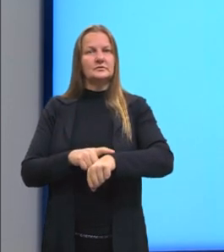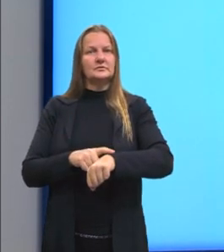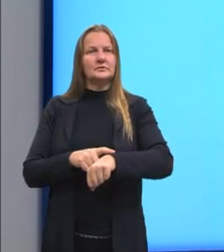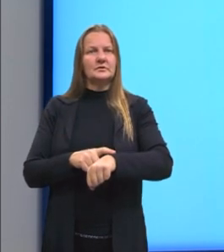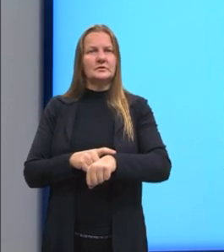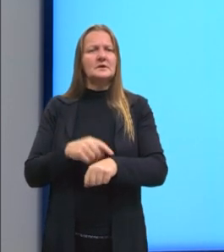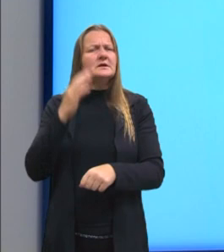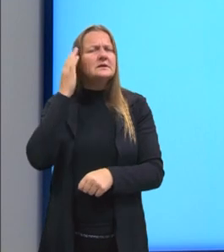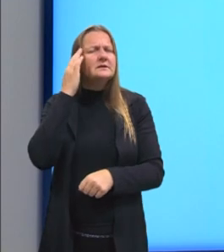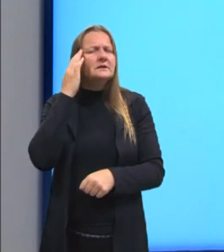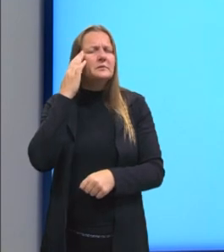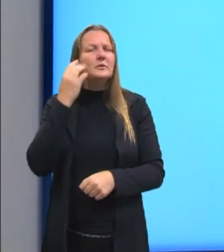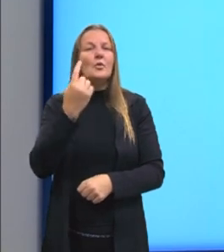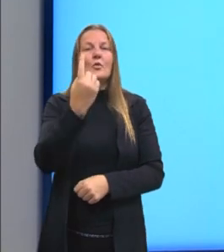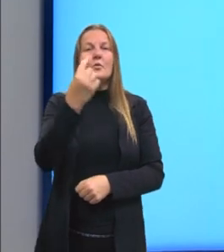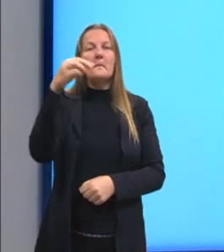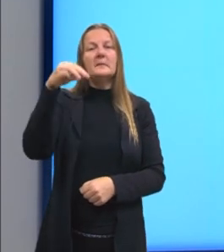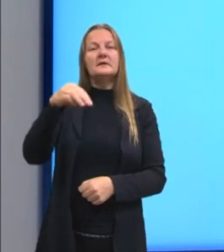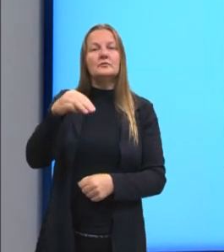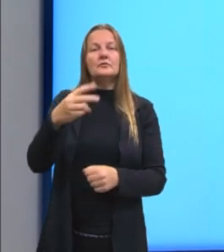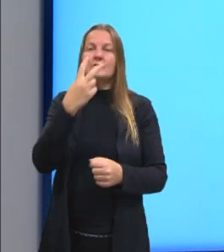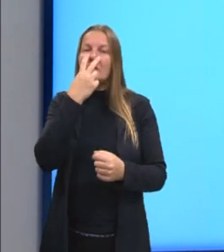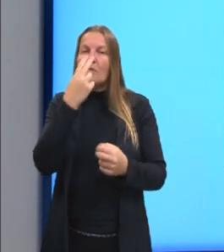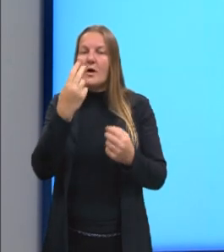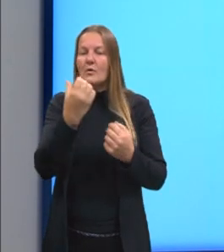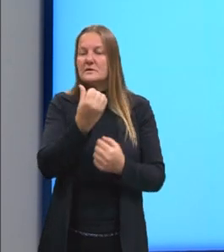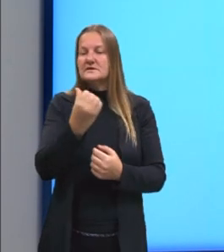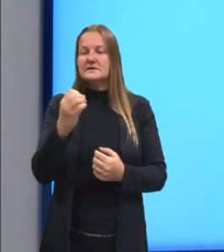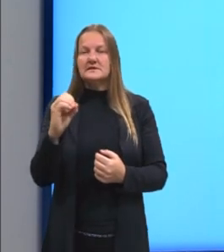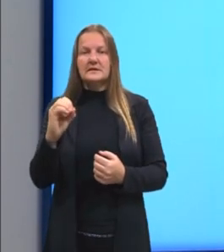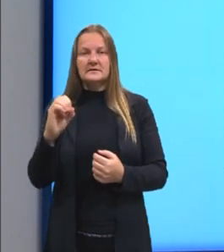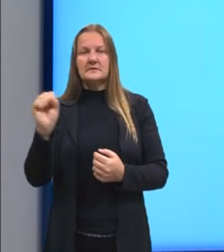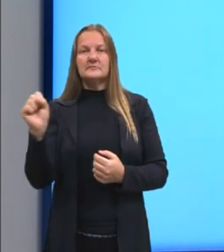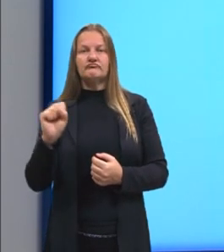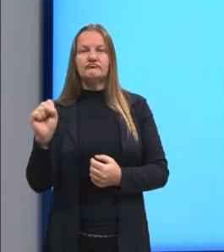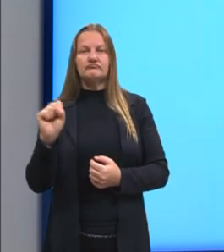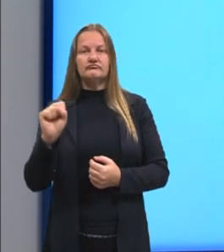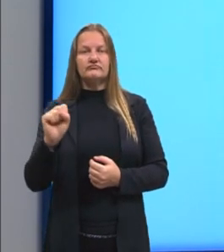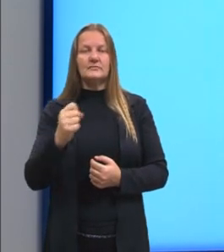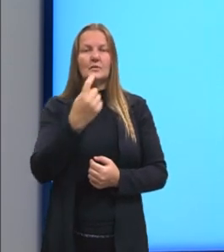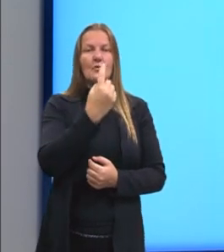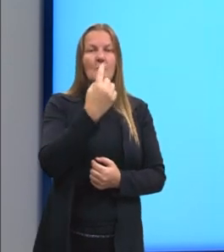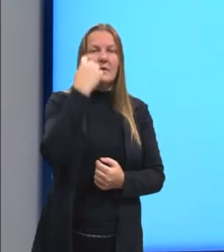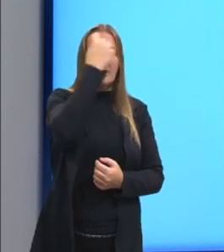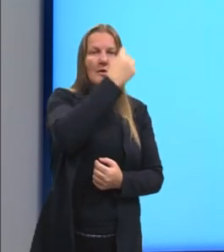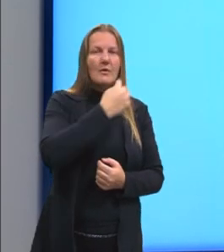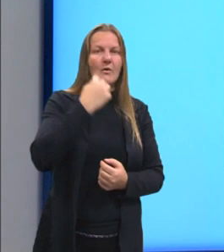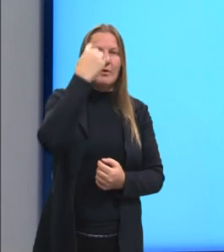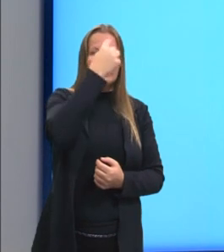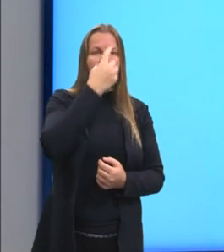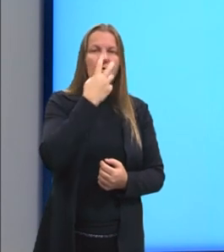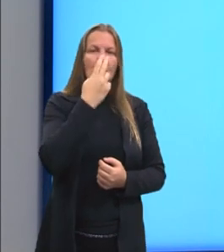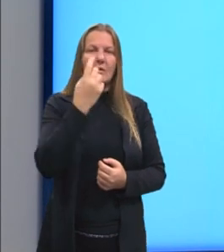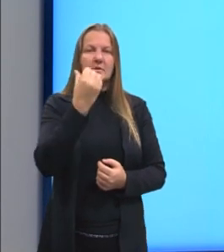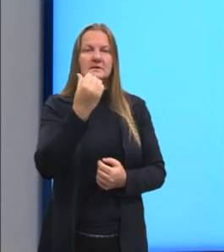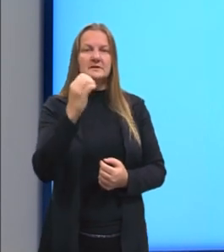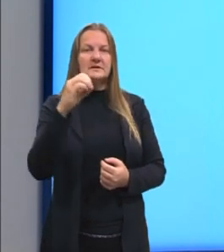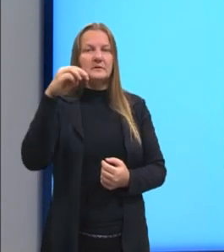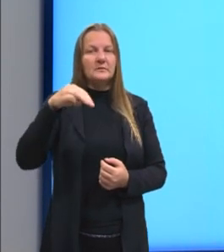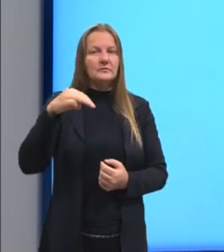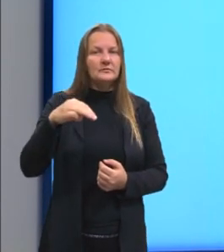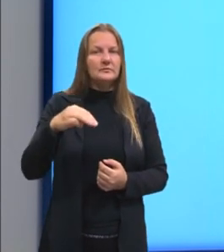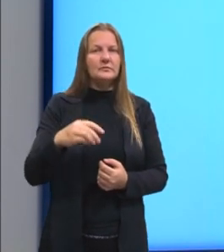sabemos que um minuto equivale a 60 segundos, uma hora equivale a 60 minutos,